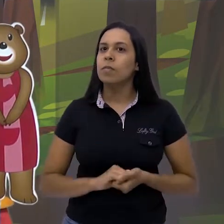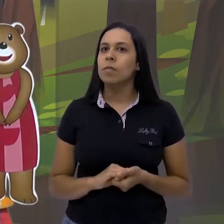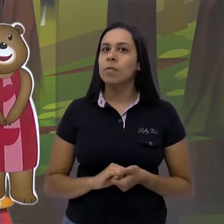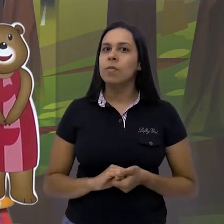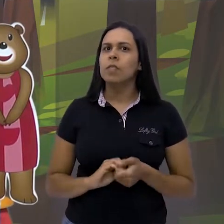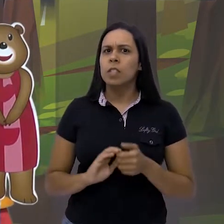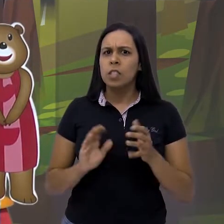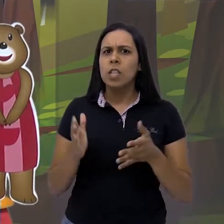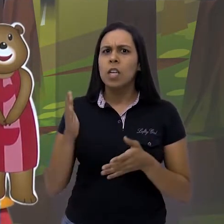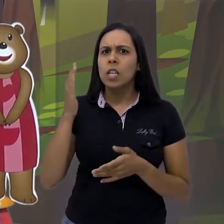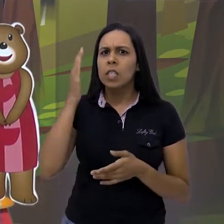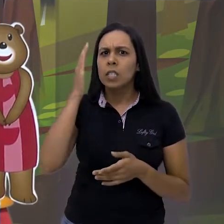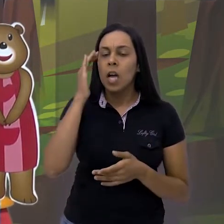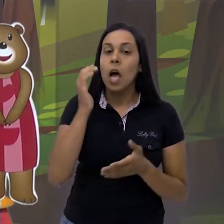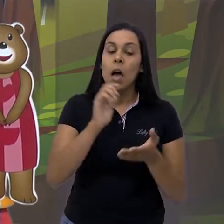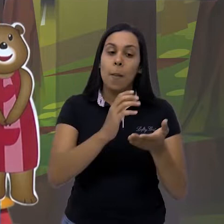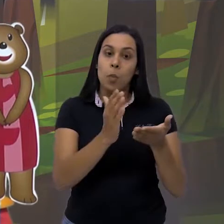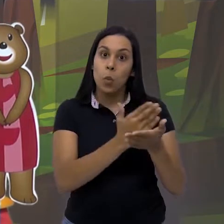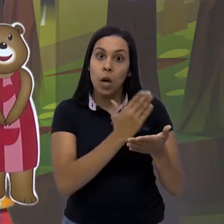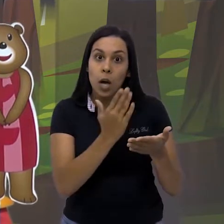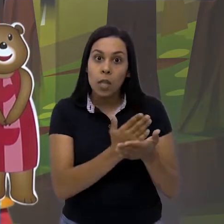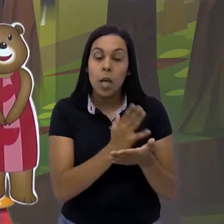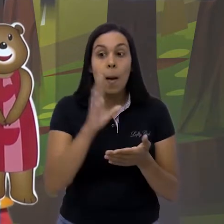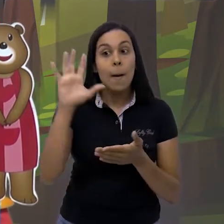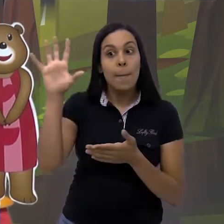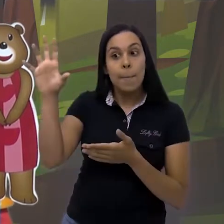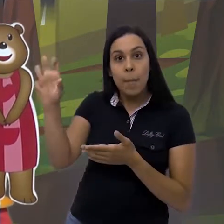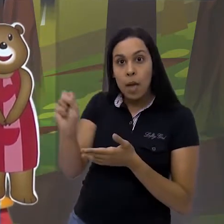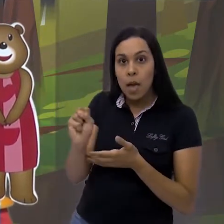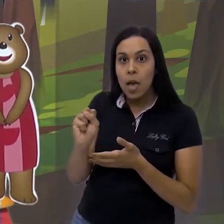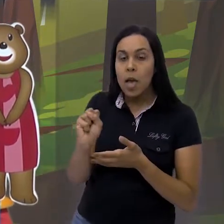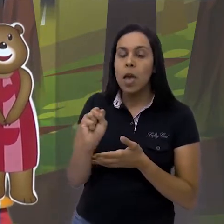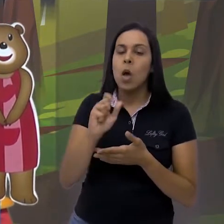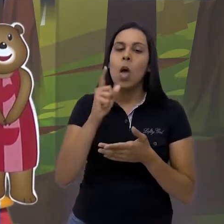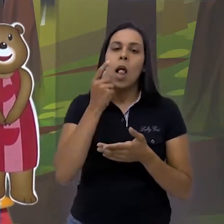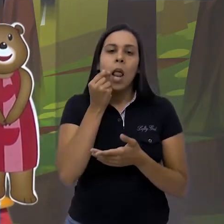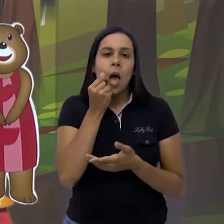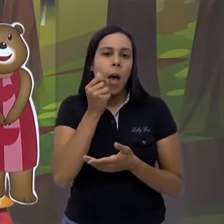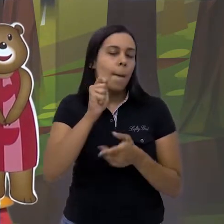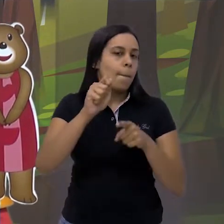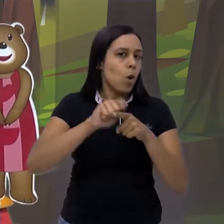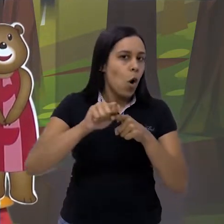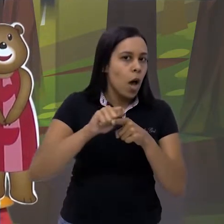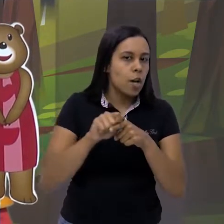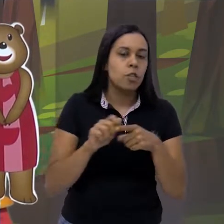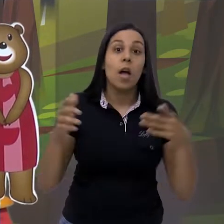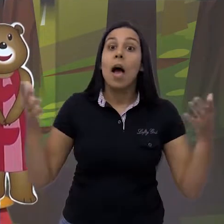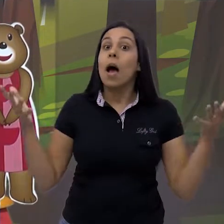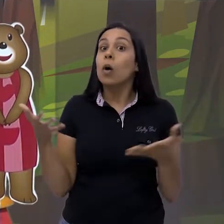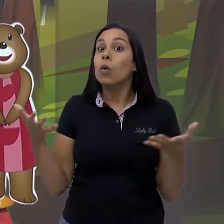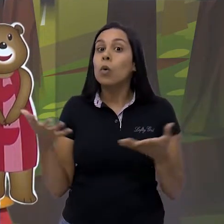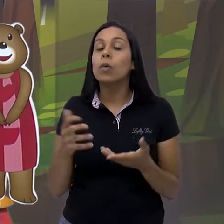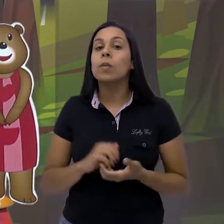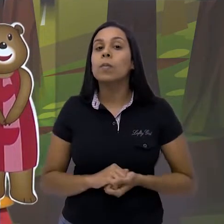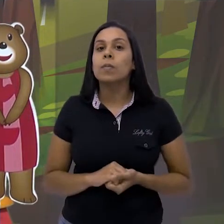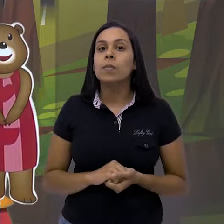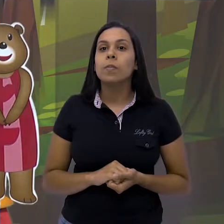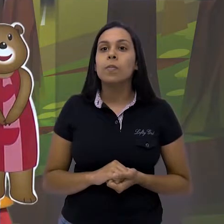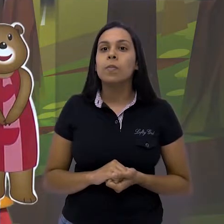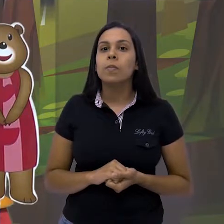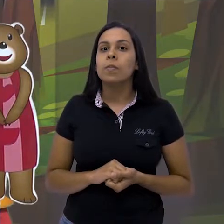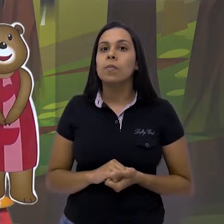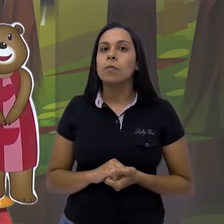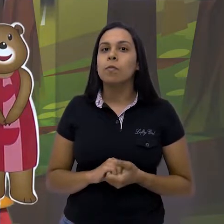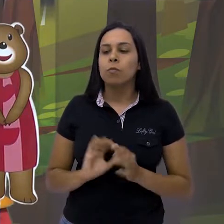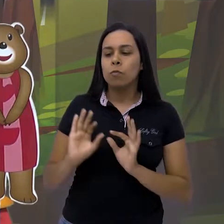Já sabe o que? Que é no caderno, já pega o seu caderno, lápis, borracha e agora vamos nos